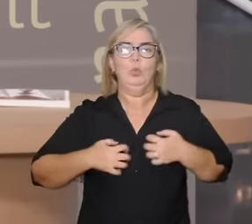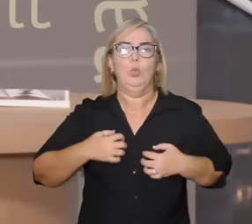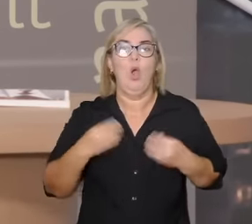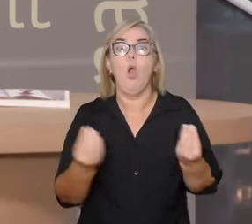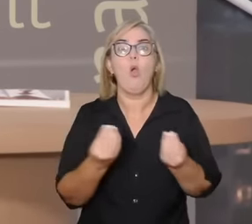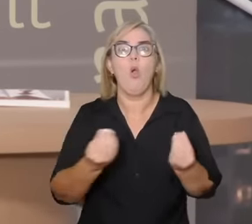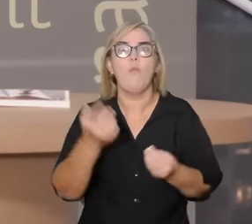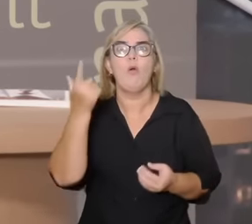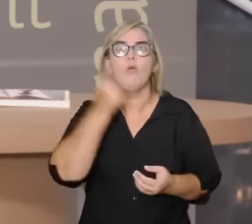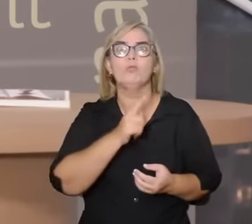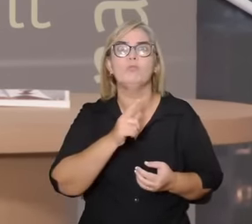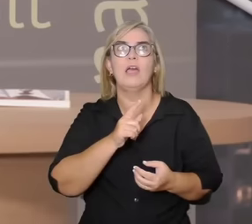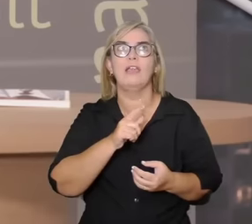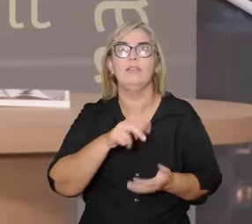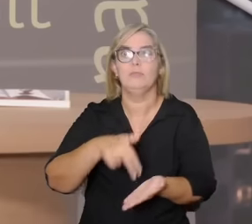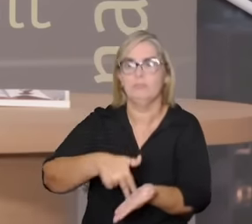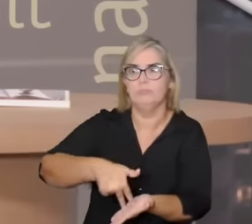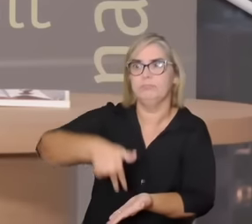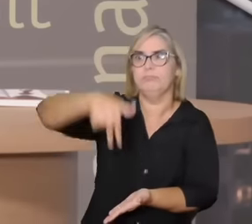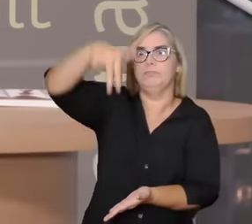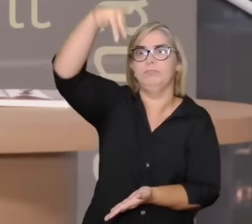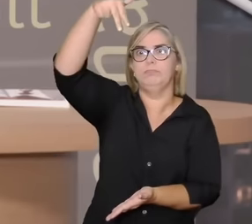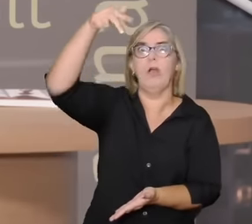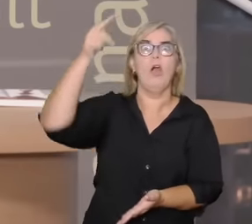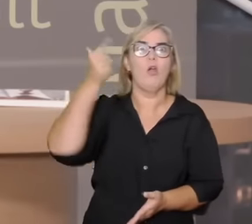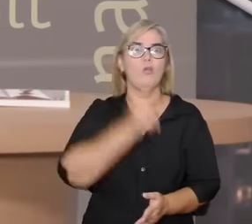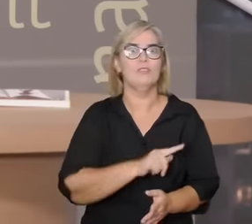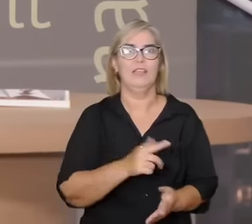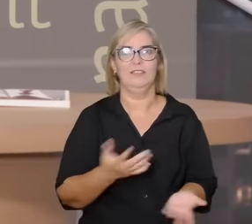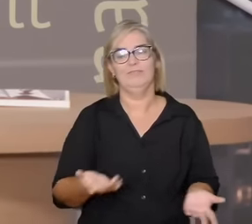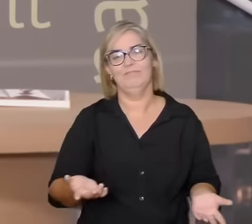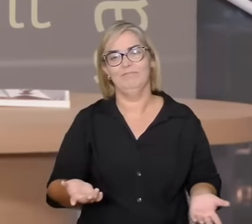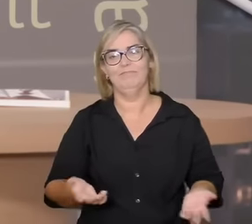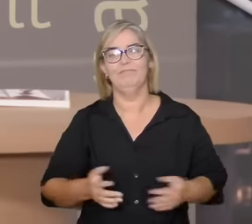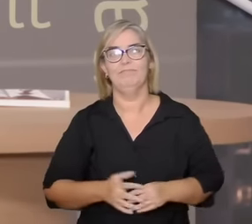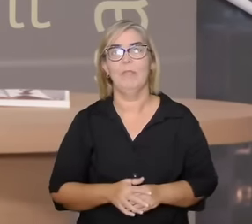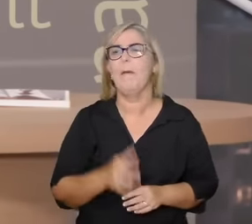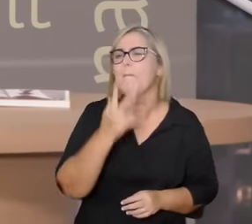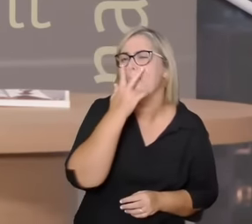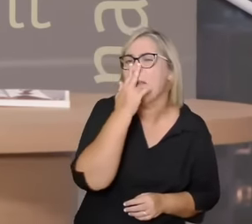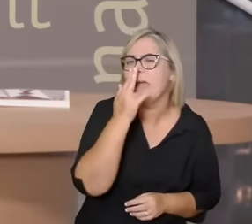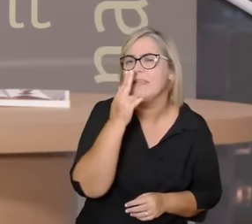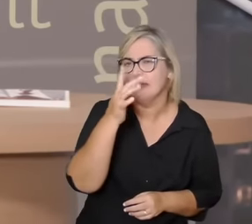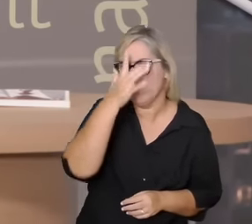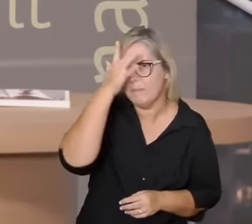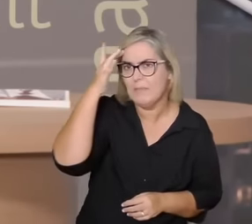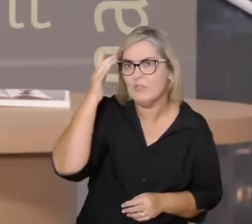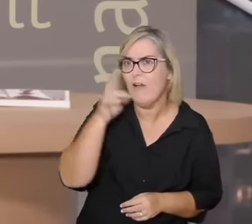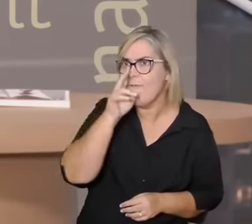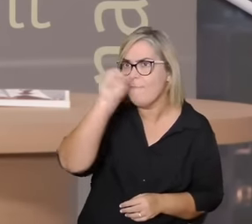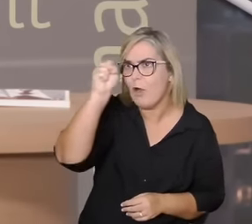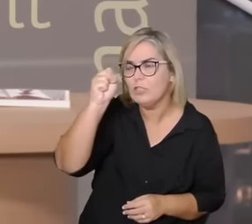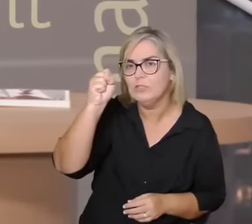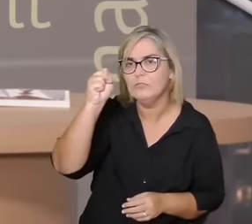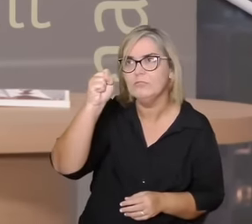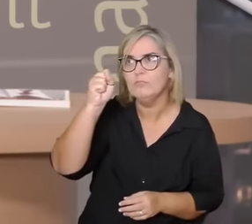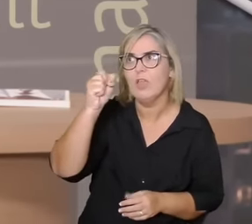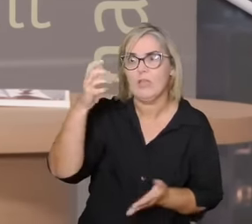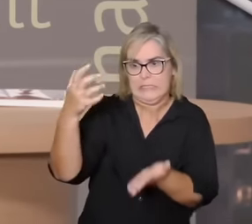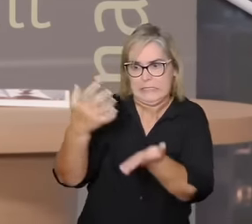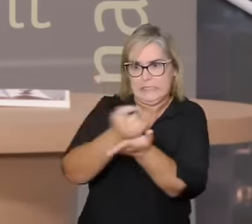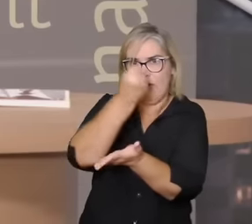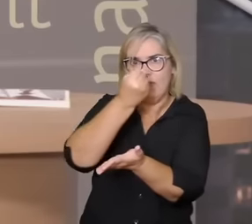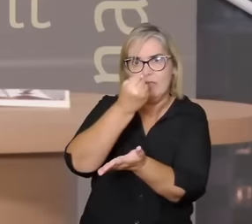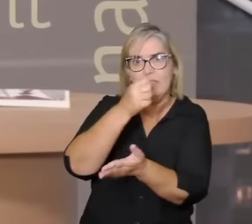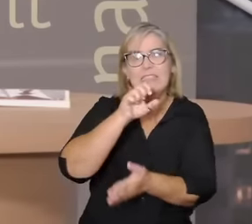mais fortes tomam recursos e conseguem sobreviver os mais fracos vão ser dominados algumas sociedades